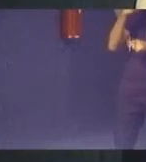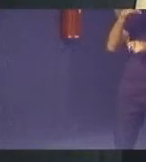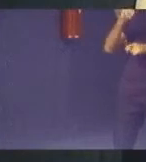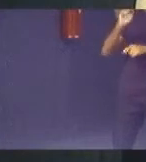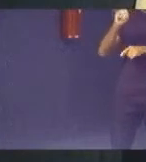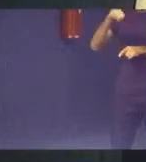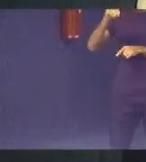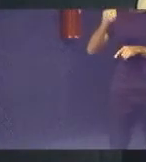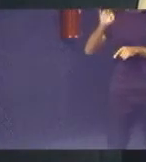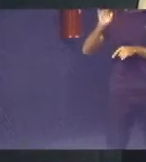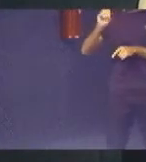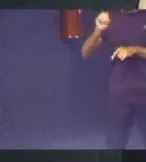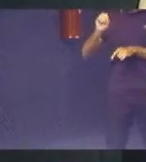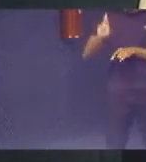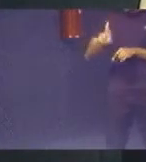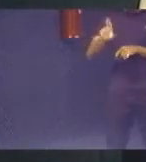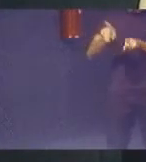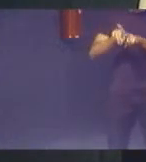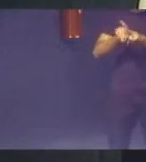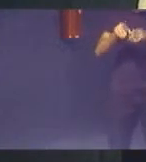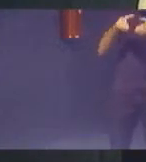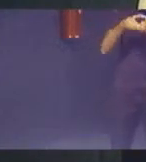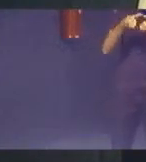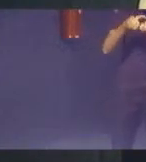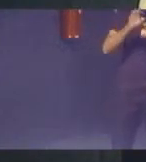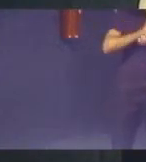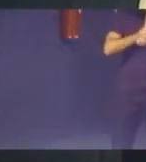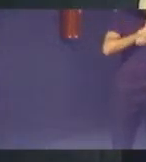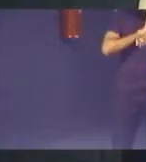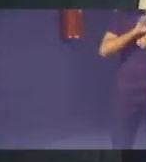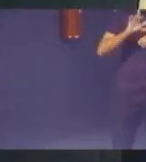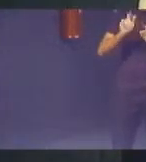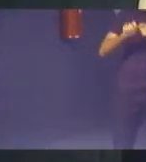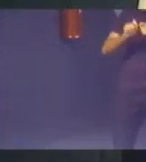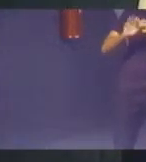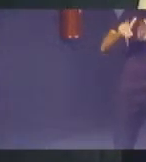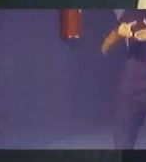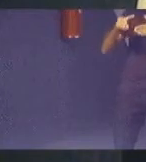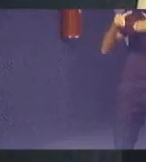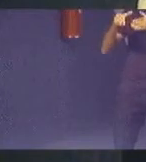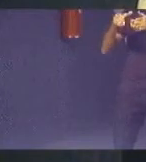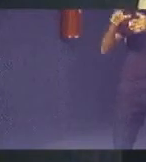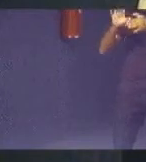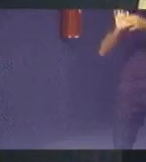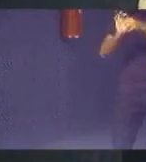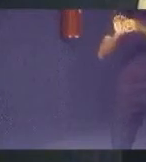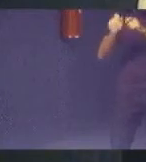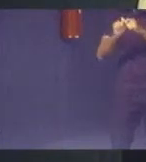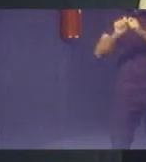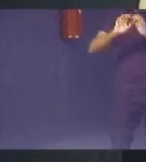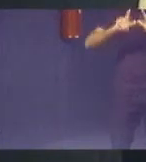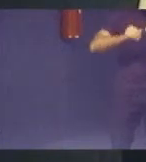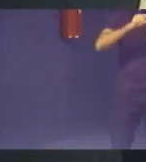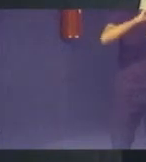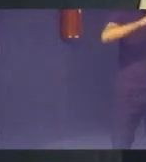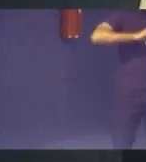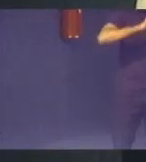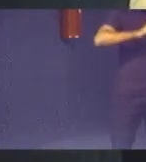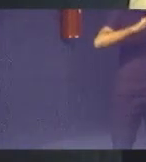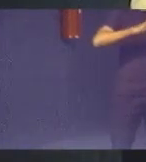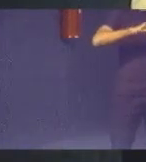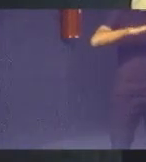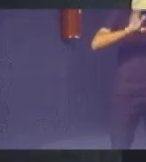técnica uma vez feitos os acordos lá eles já saem de lá com todos os documentos na mão feito aonde?